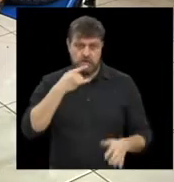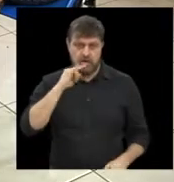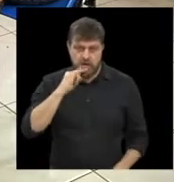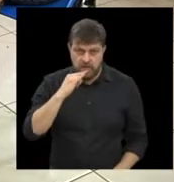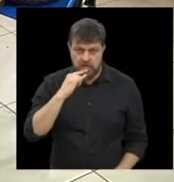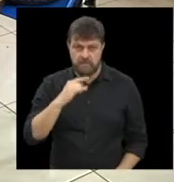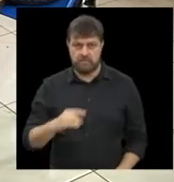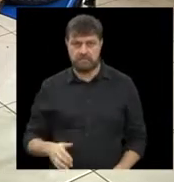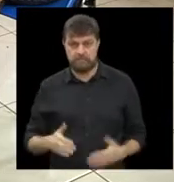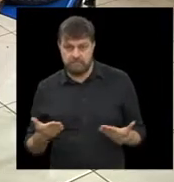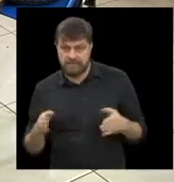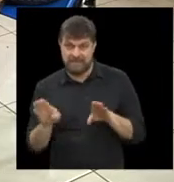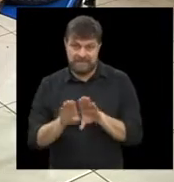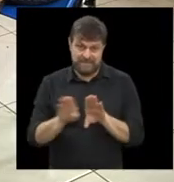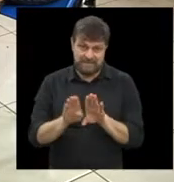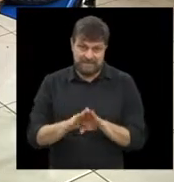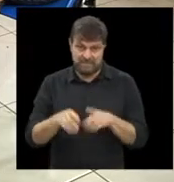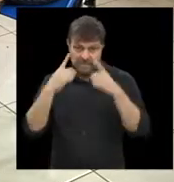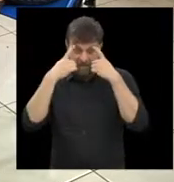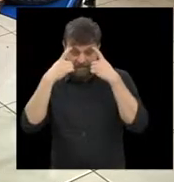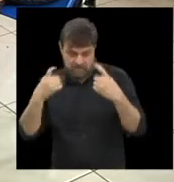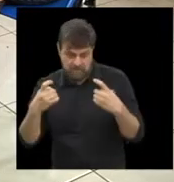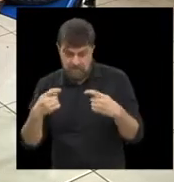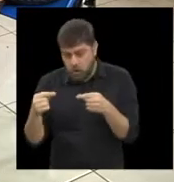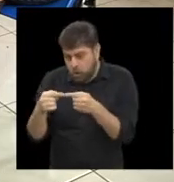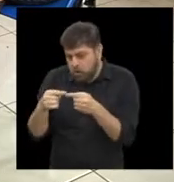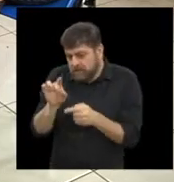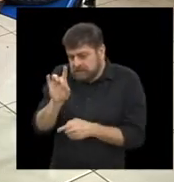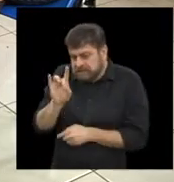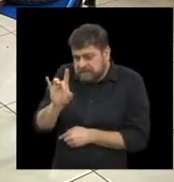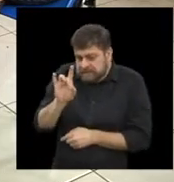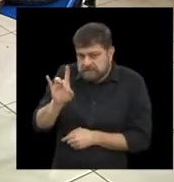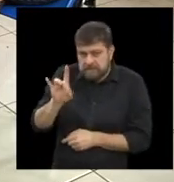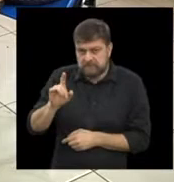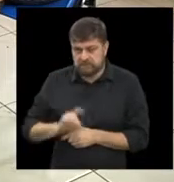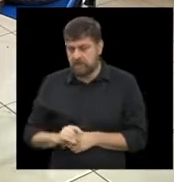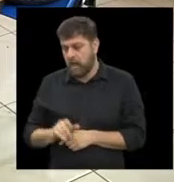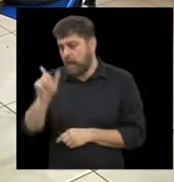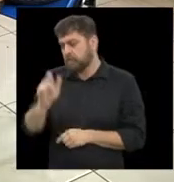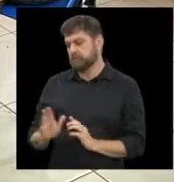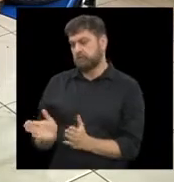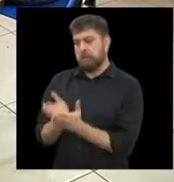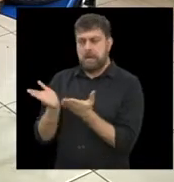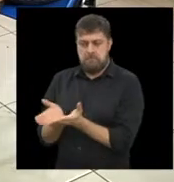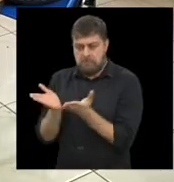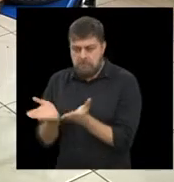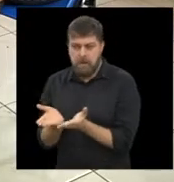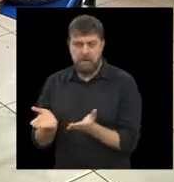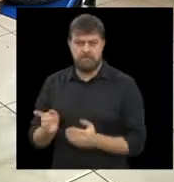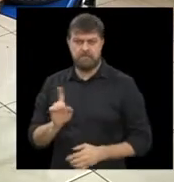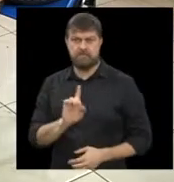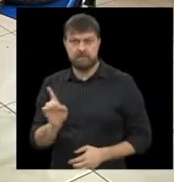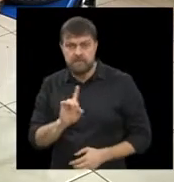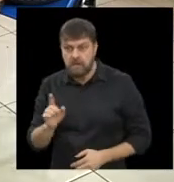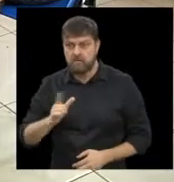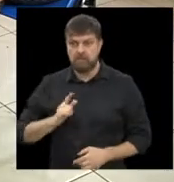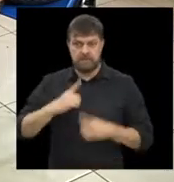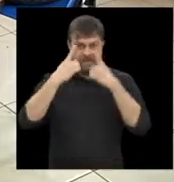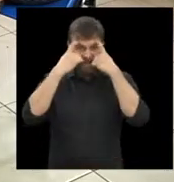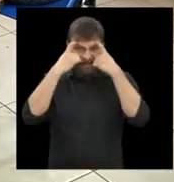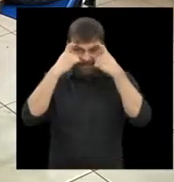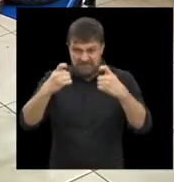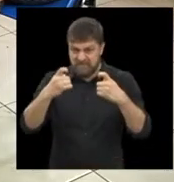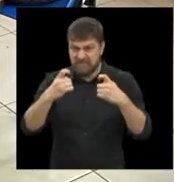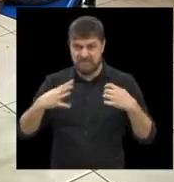não está ligada só a isso, como também não está ligada só a questões socioeconômicas, né, a violência está em